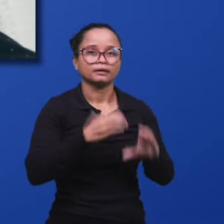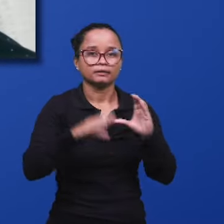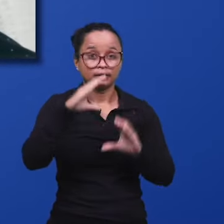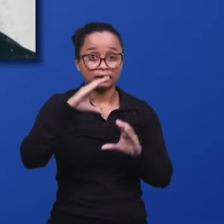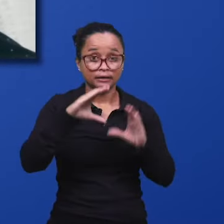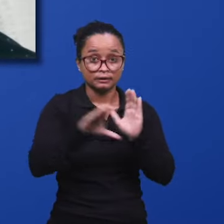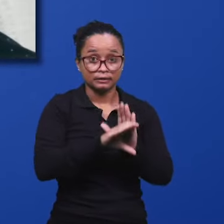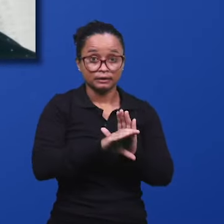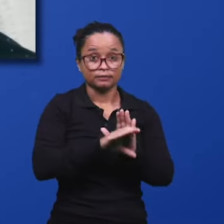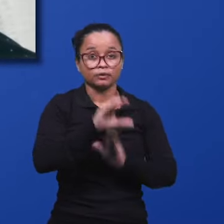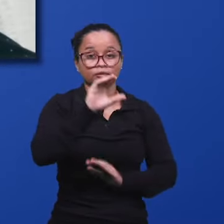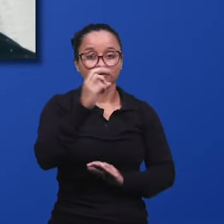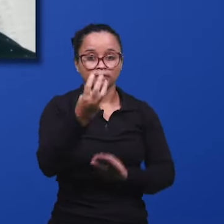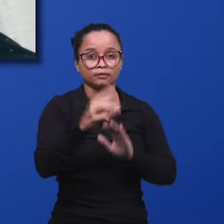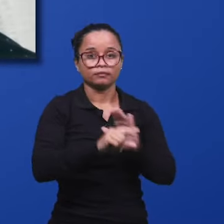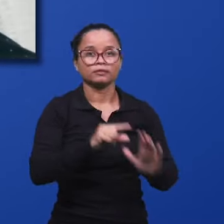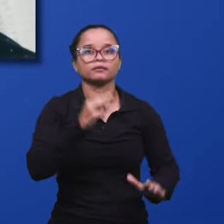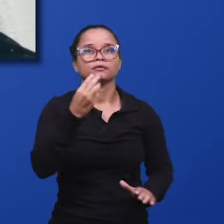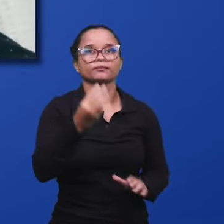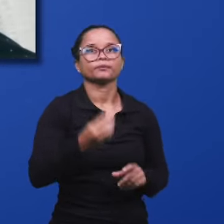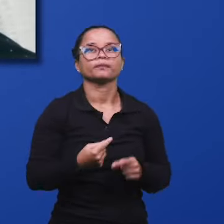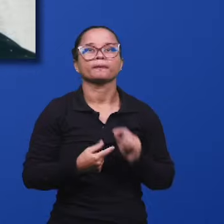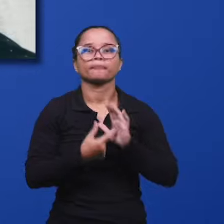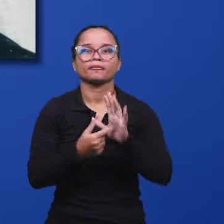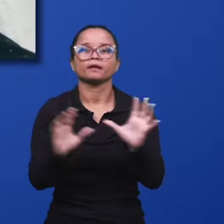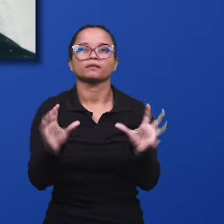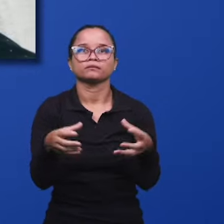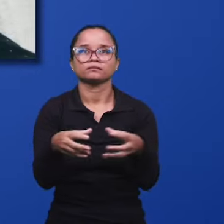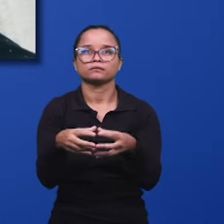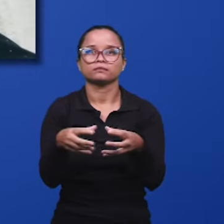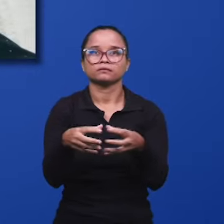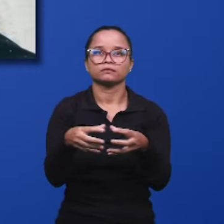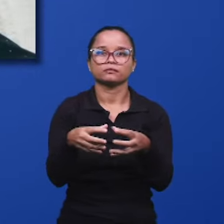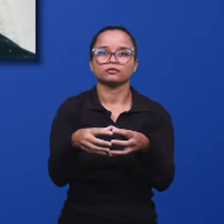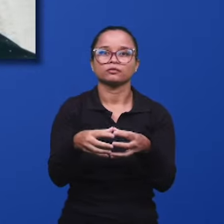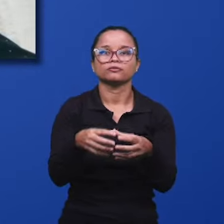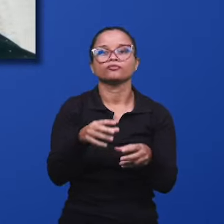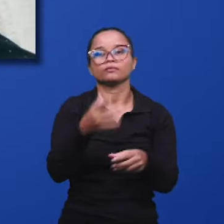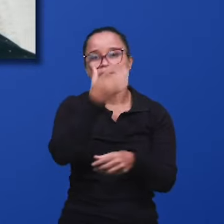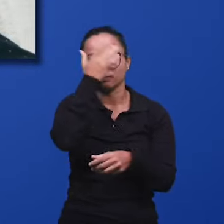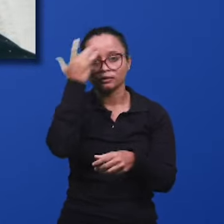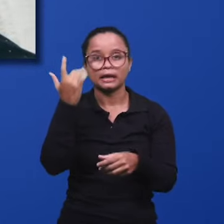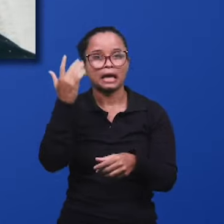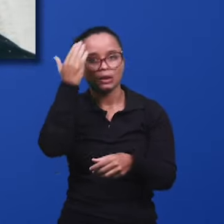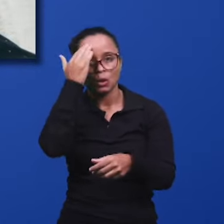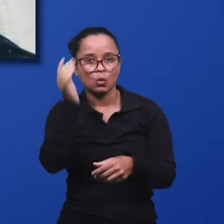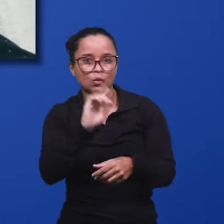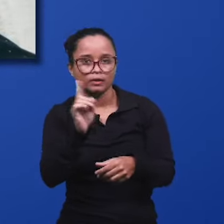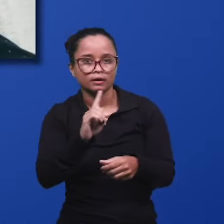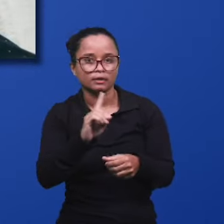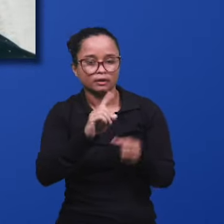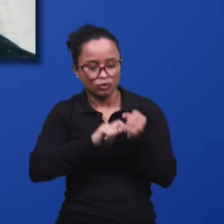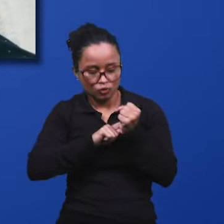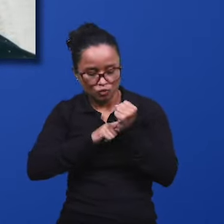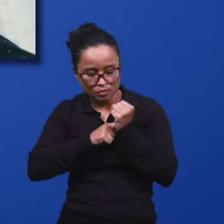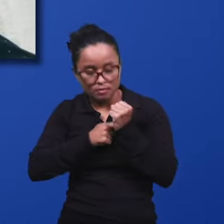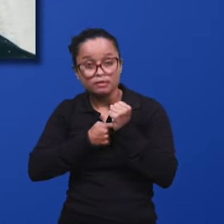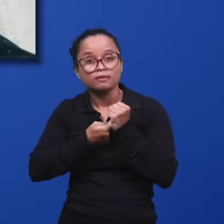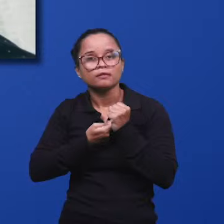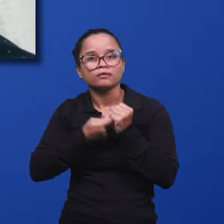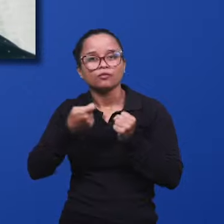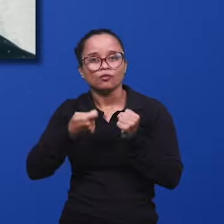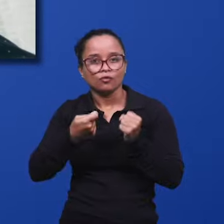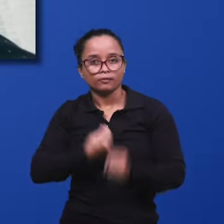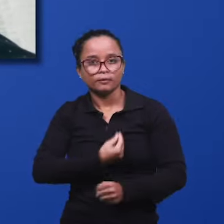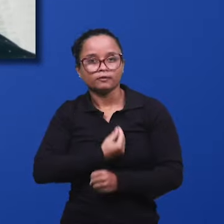Já em Cantares, capítulo 3, verso 3, nos fala de um grupo de pessoas que ainda não entenderam os mistérios do Senhor para